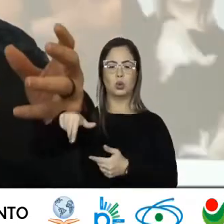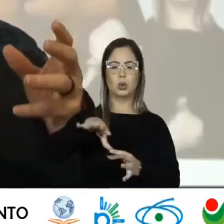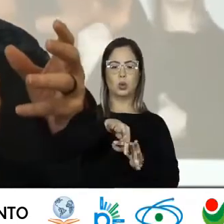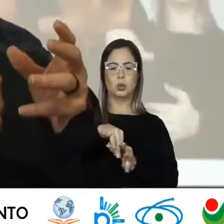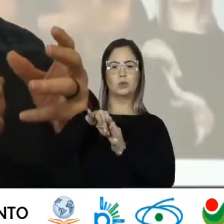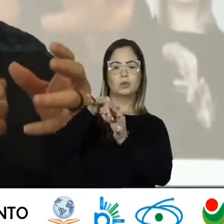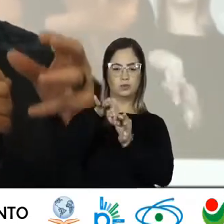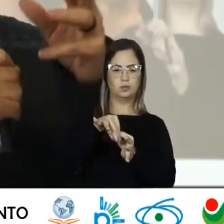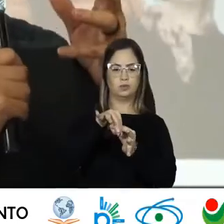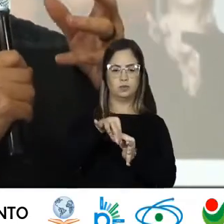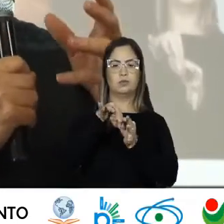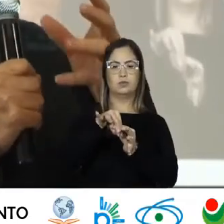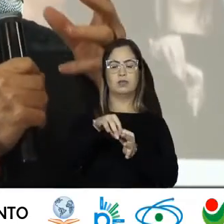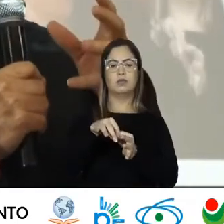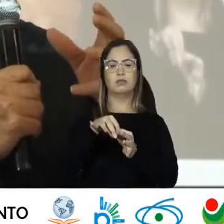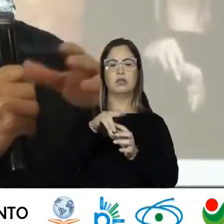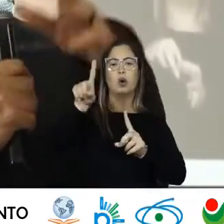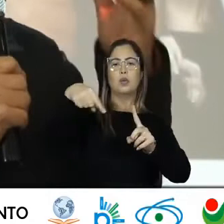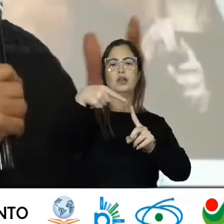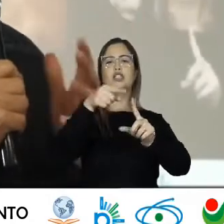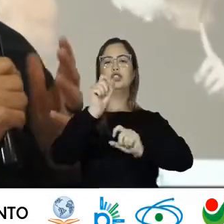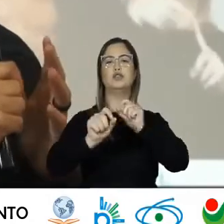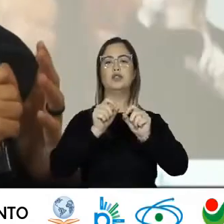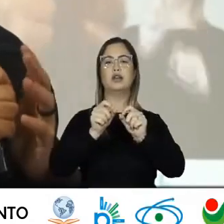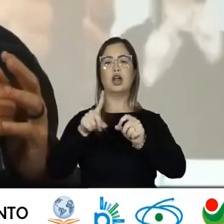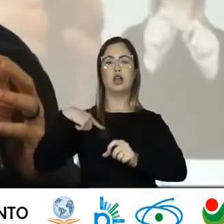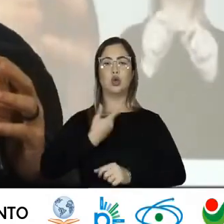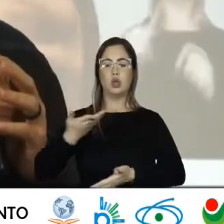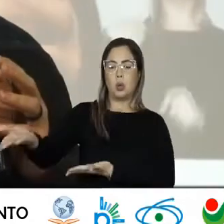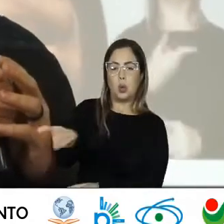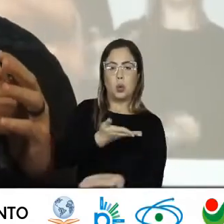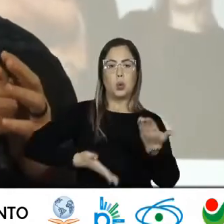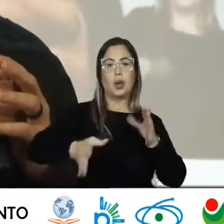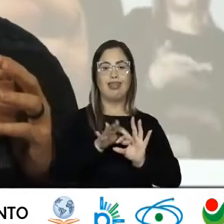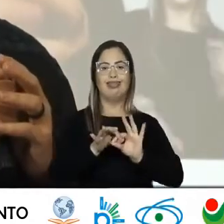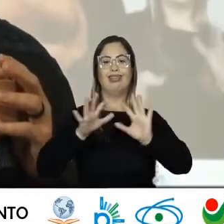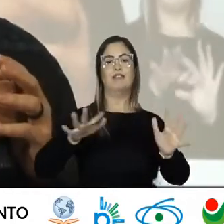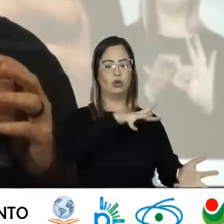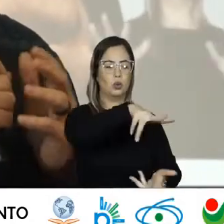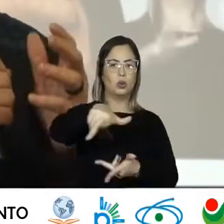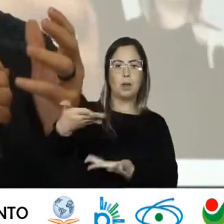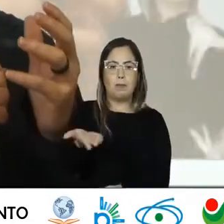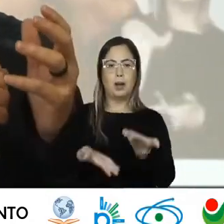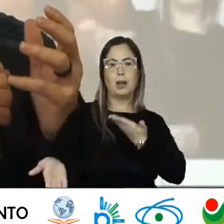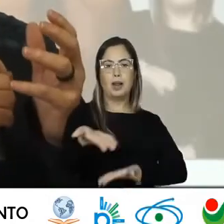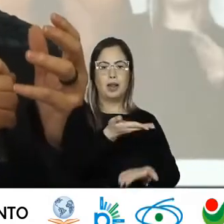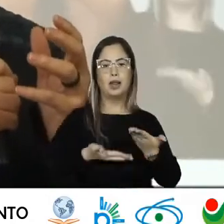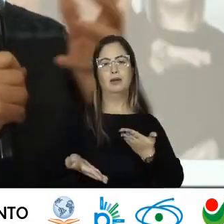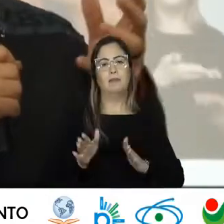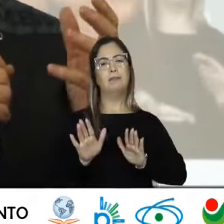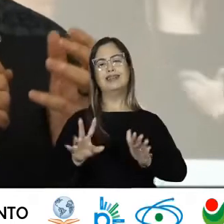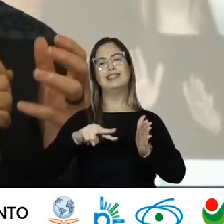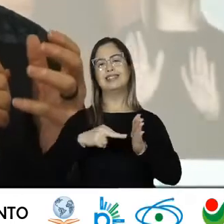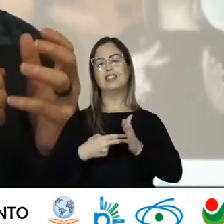ideia De livre Circulação Global Não é? Só que isso